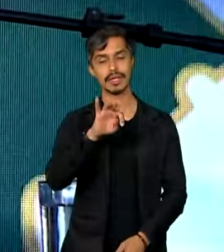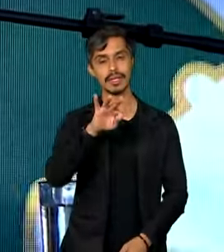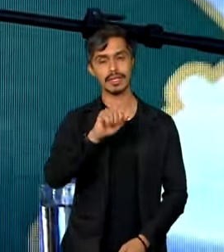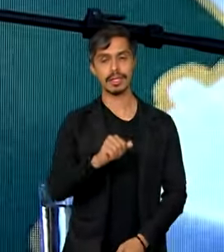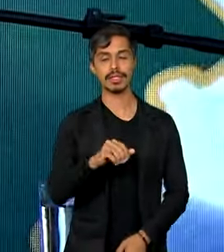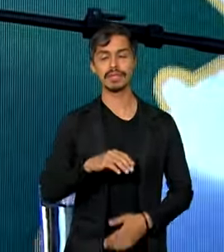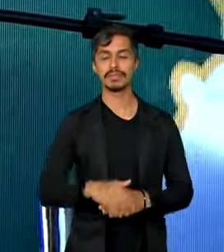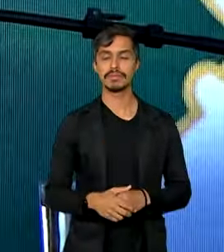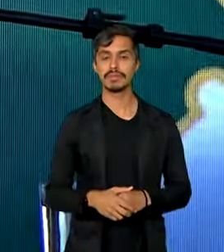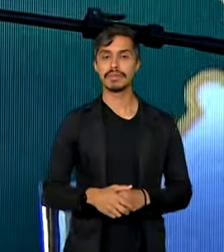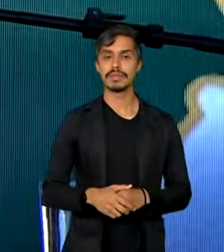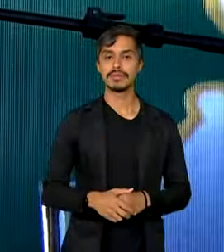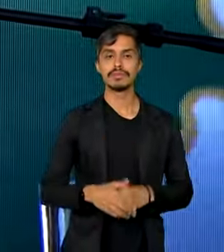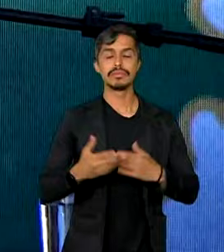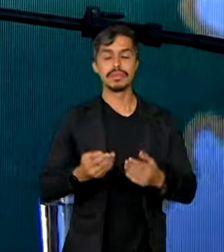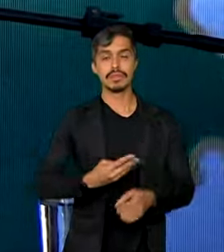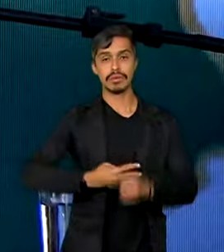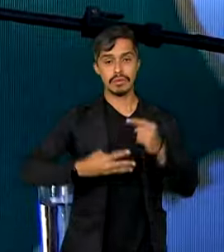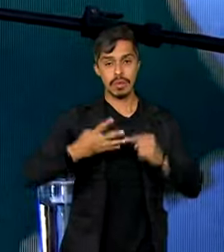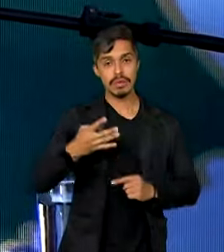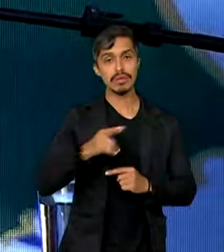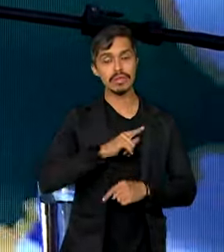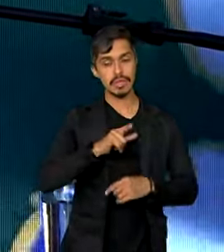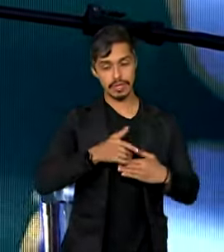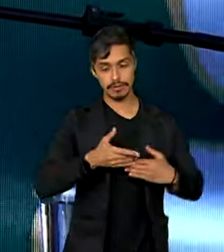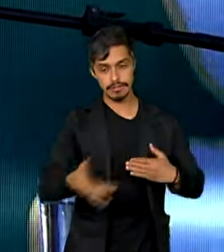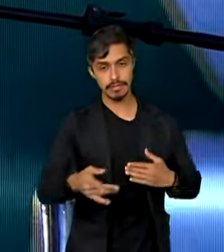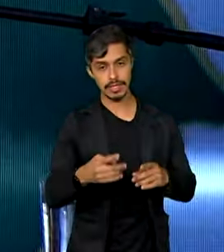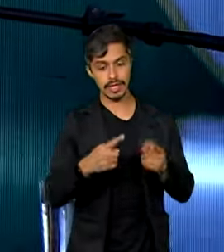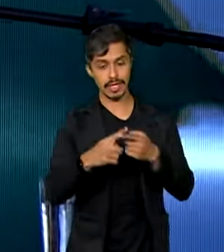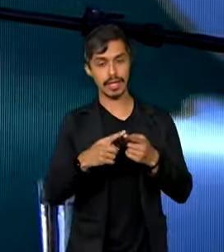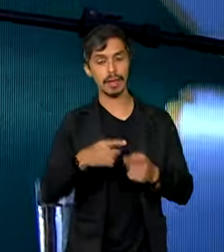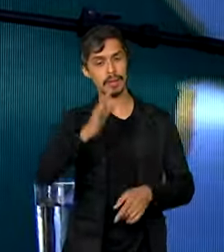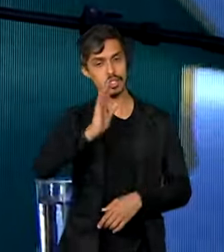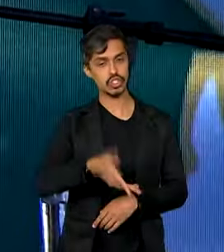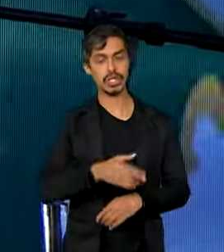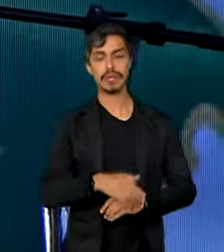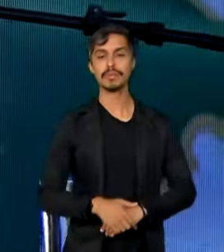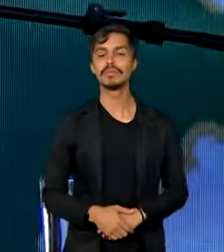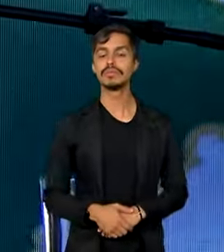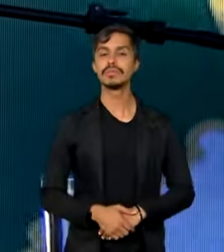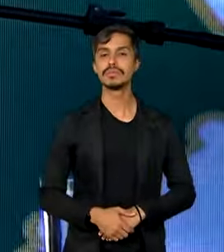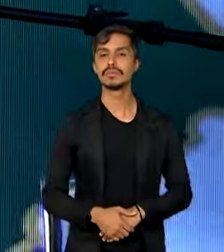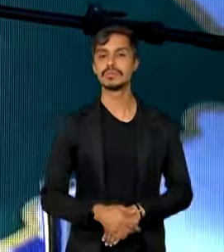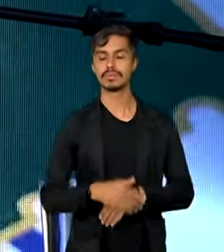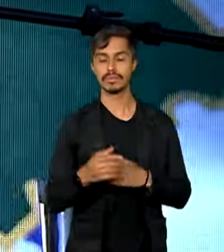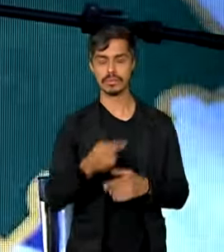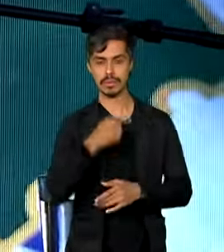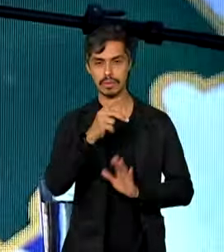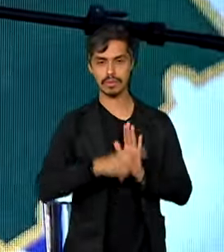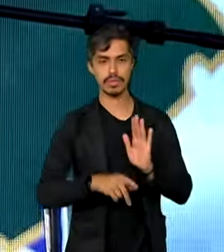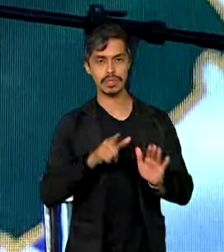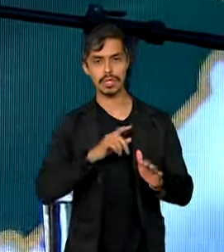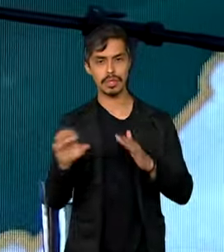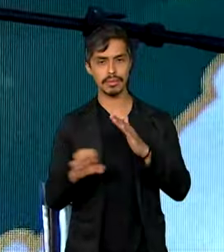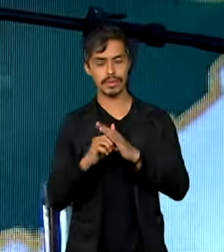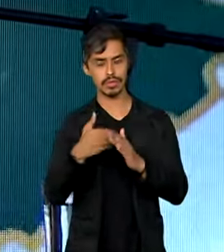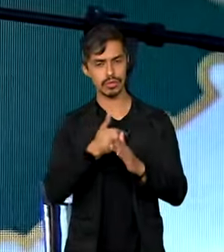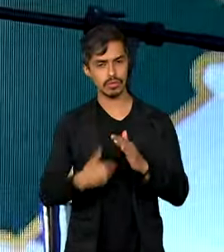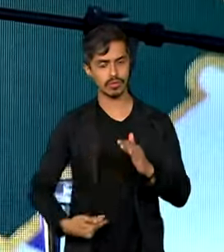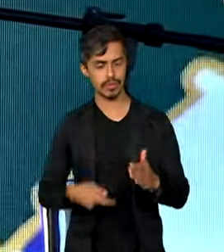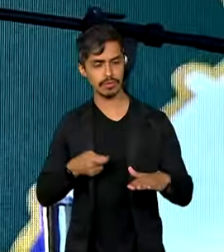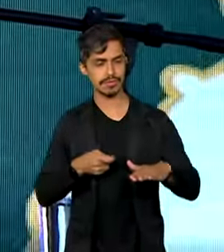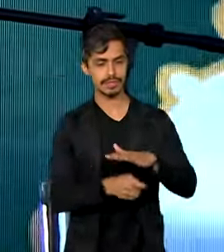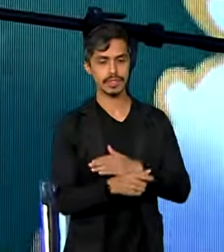das quatro previstas no programa de Fragatos. Programa gerenciado por uma empresa pública e que